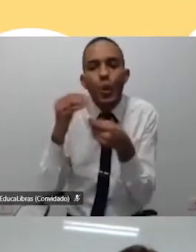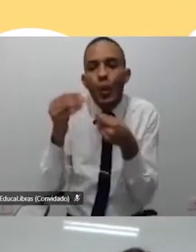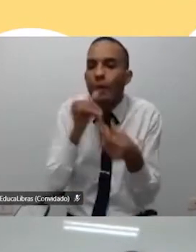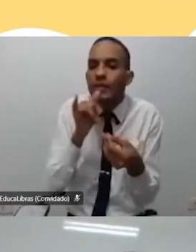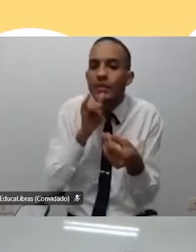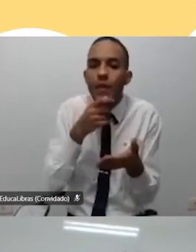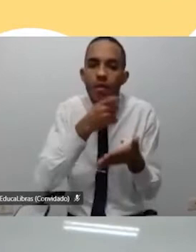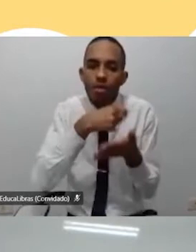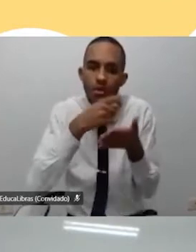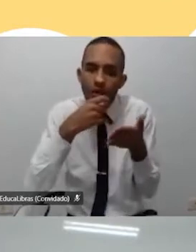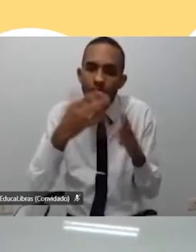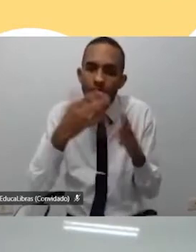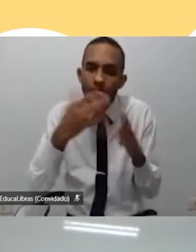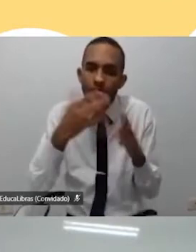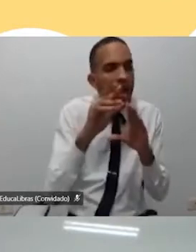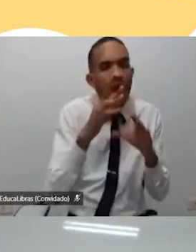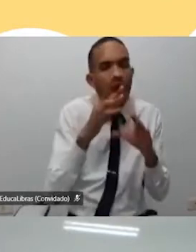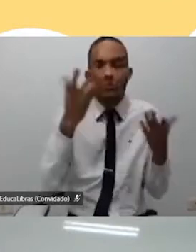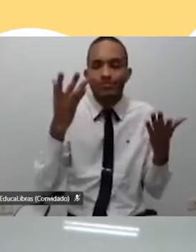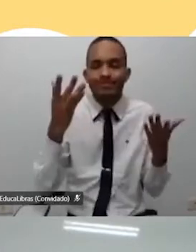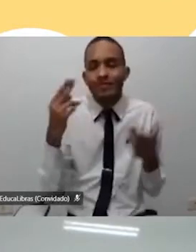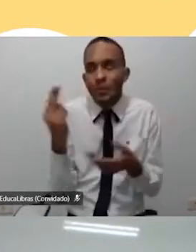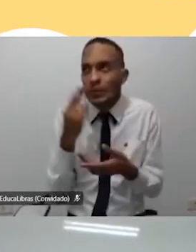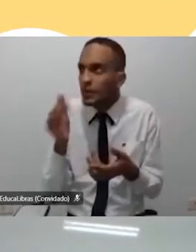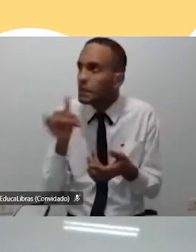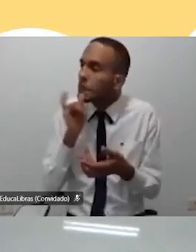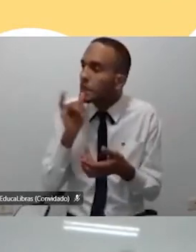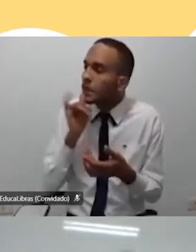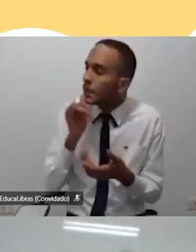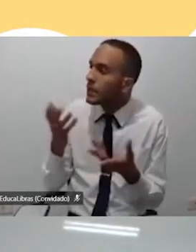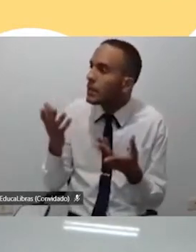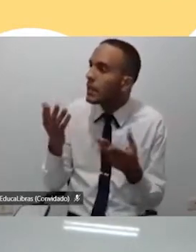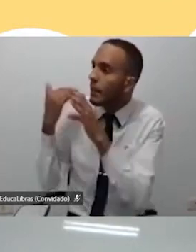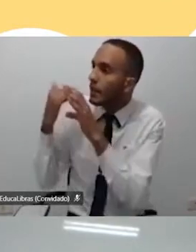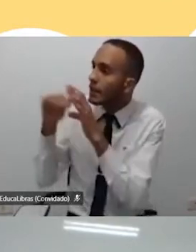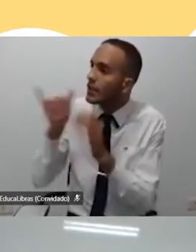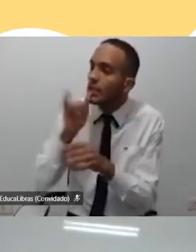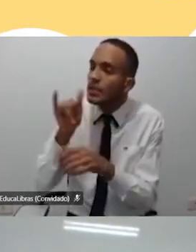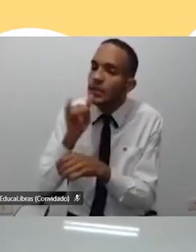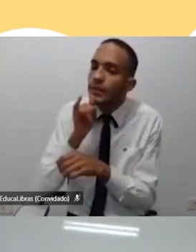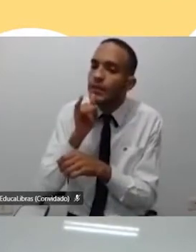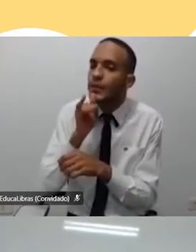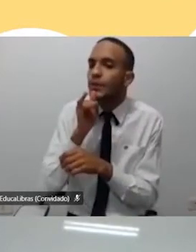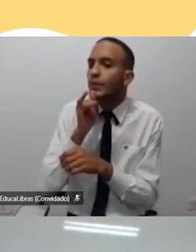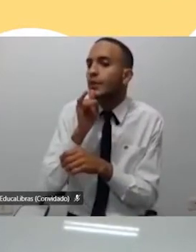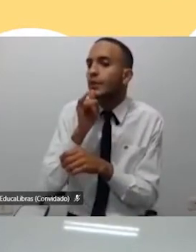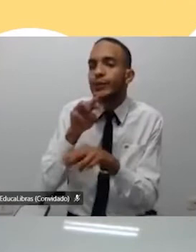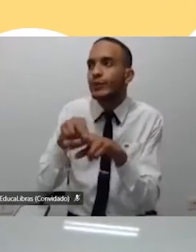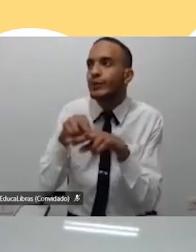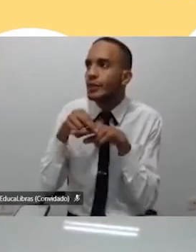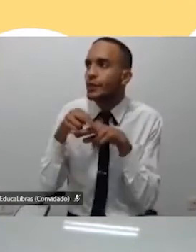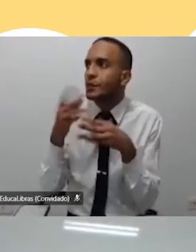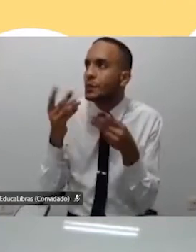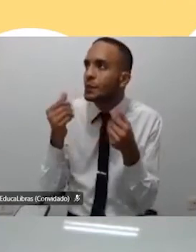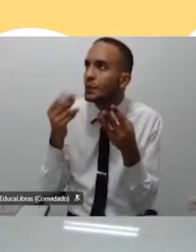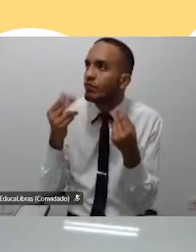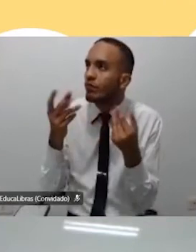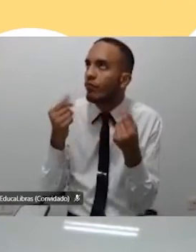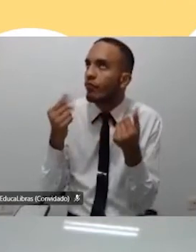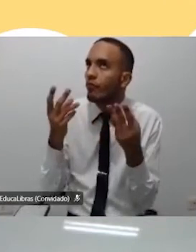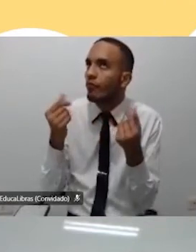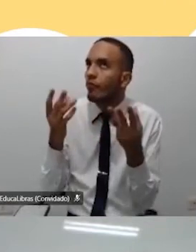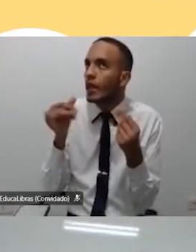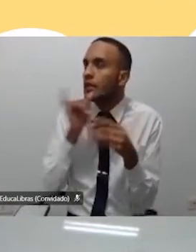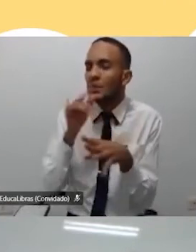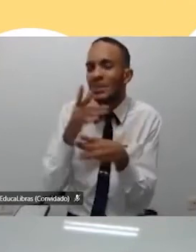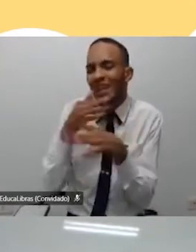bilhete e entregar para alguém? Tá bom, não dá. Dá para eu mandar um recado através de, ainda mais quando